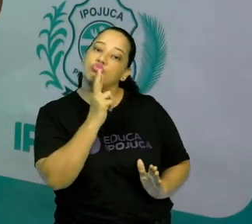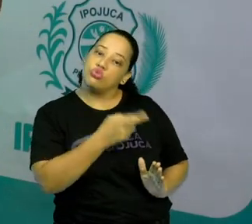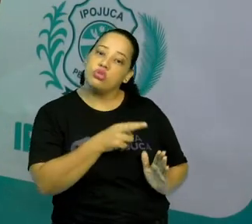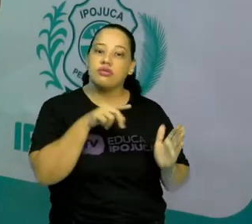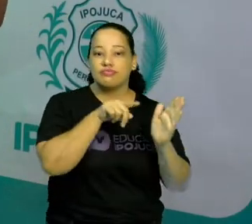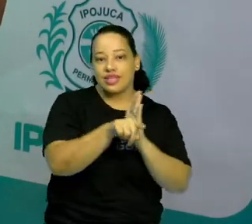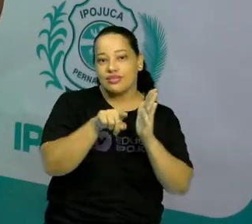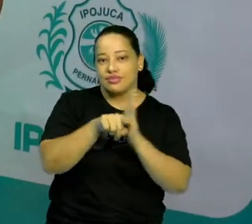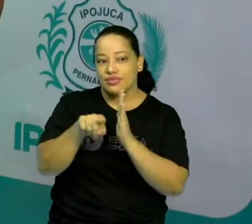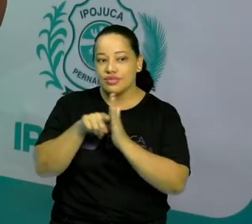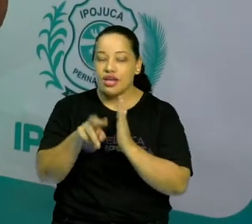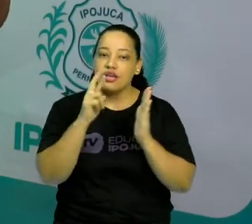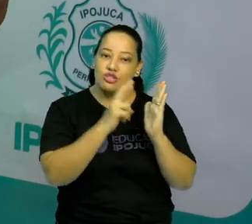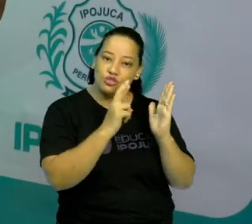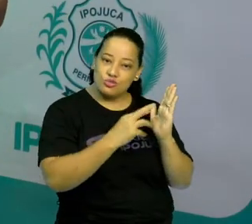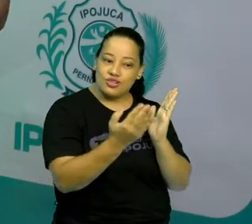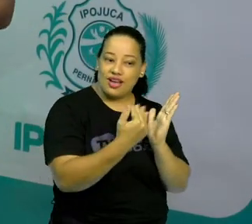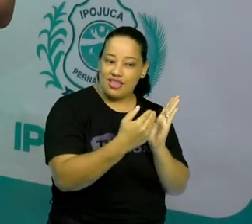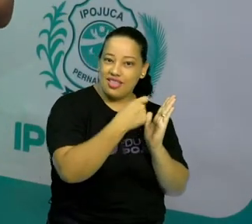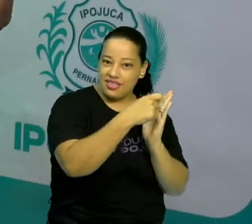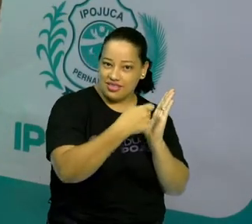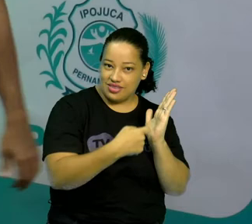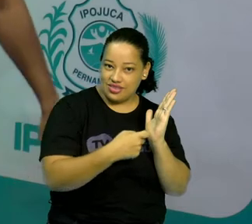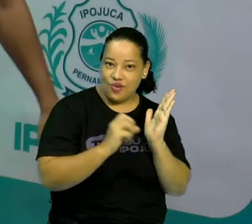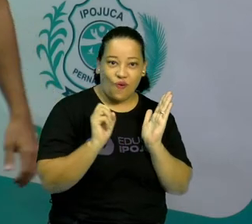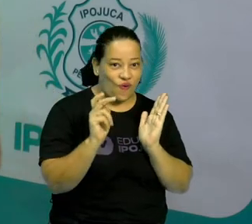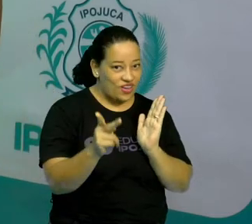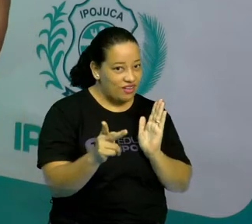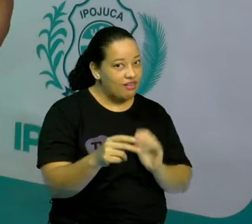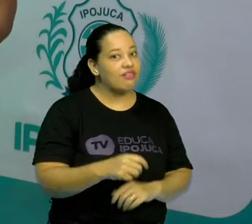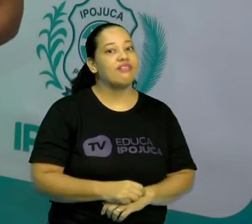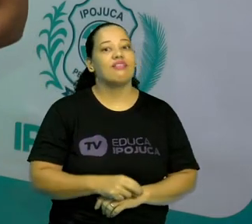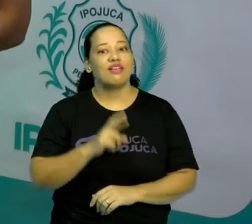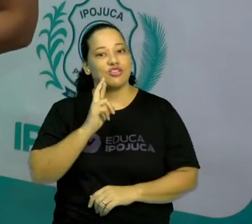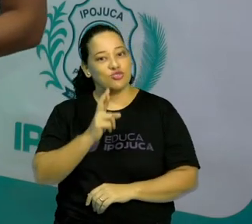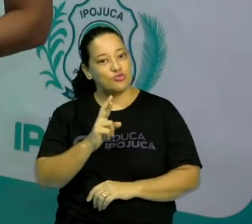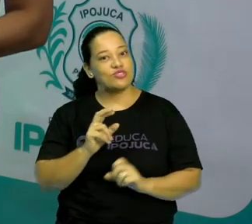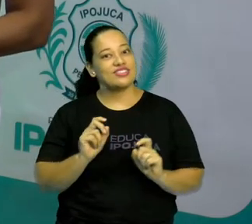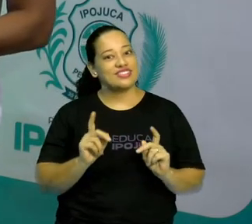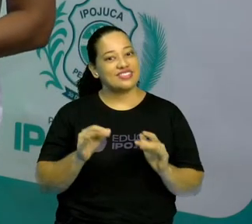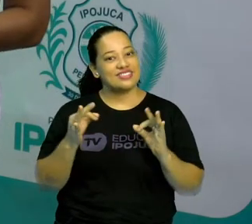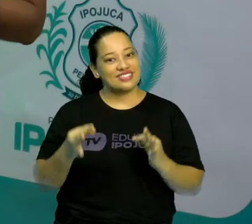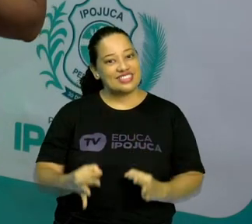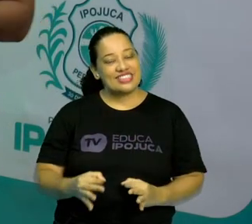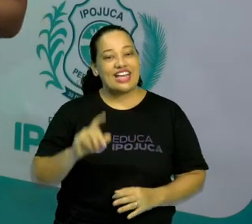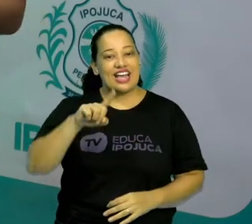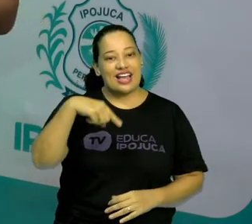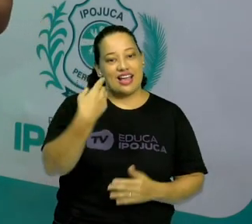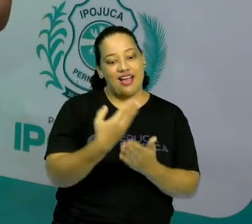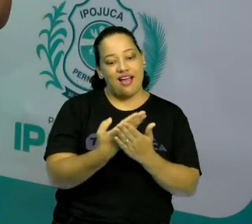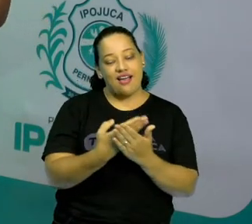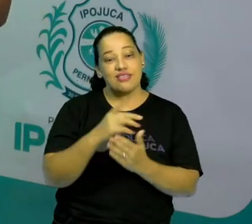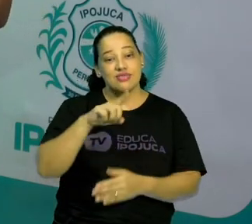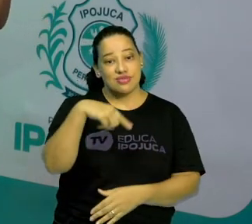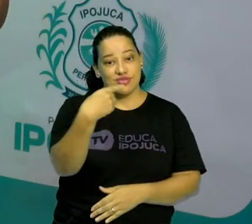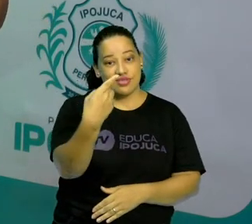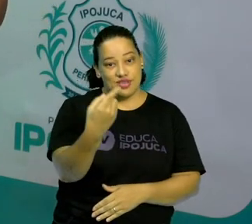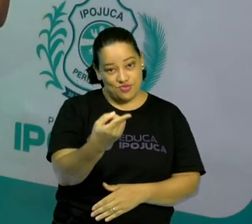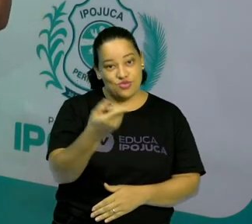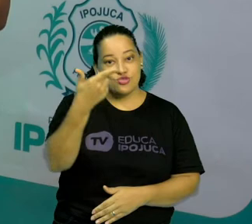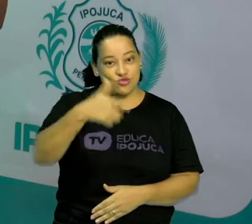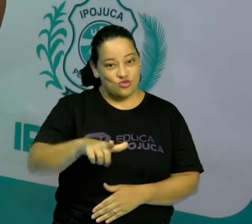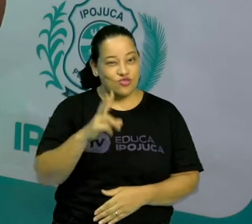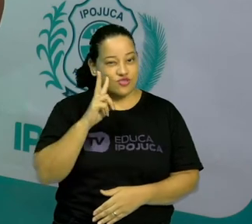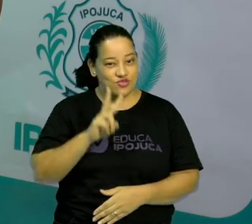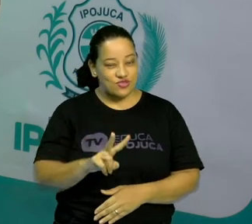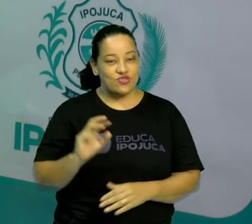perguntas no caderno. Não deixem de responder, a gente se encontra na nossa próxima aula para fazer a correção. Um grande